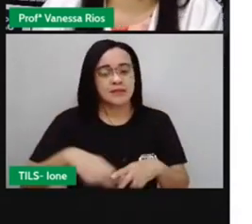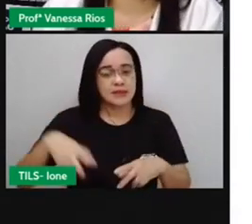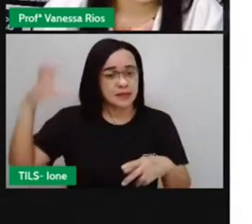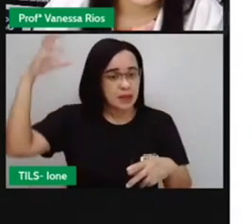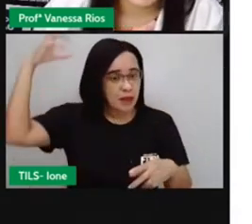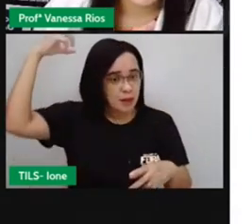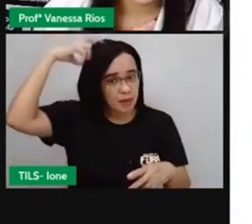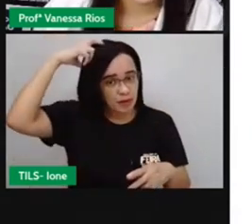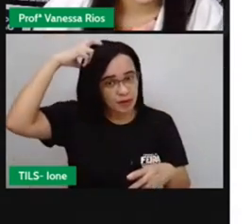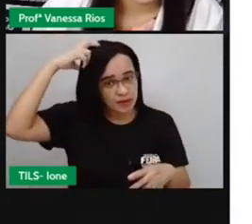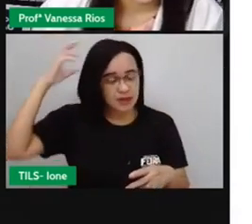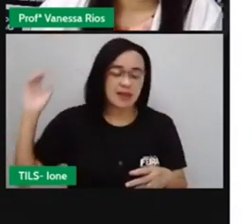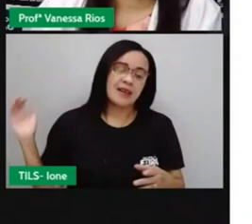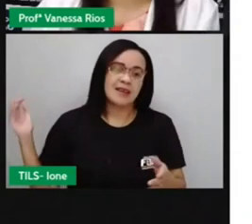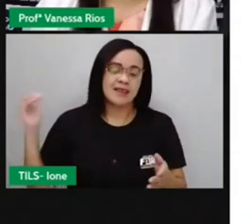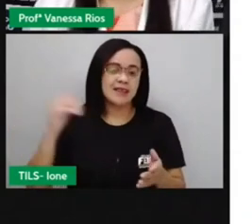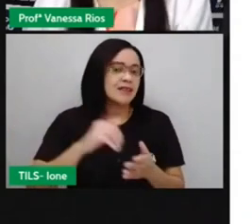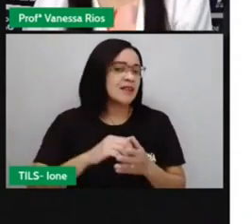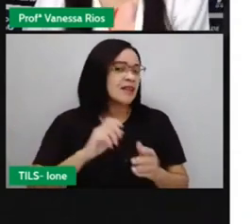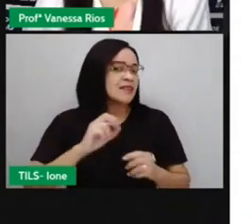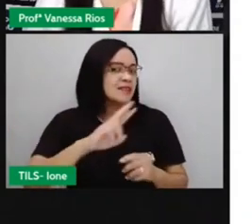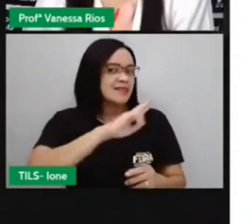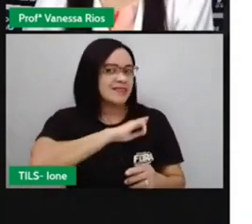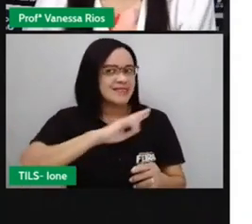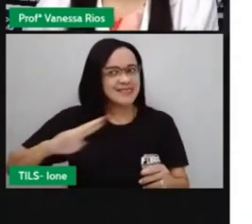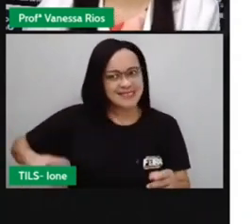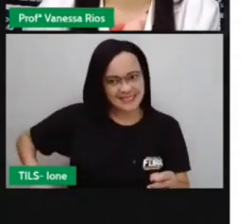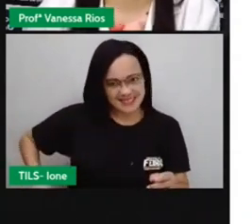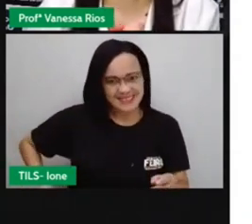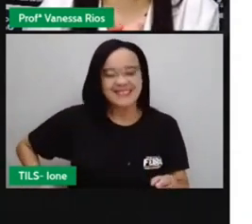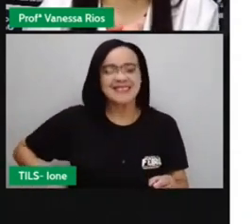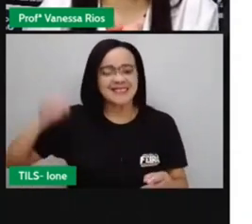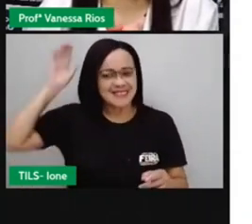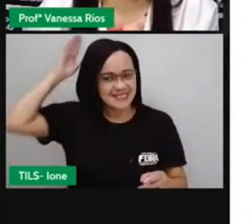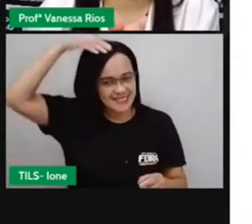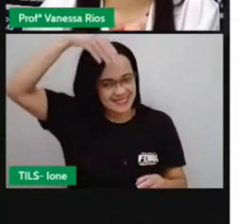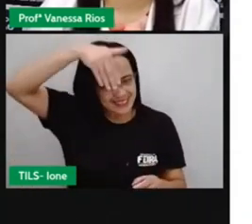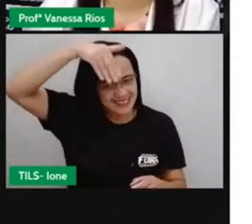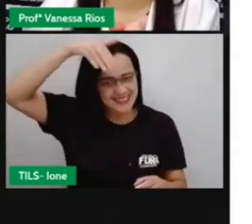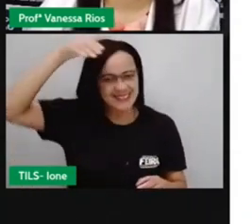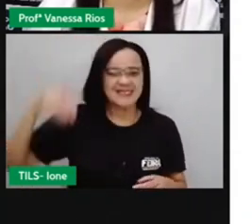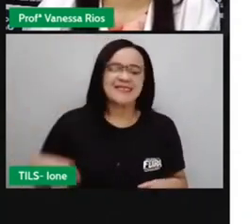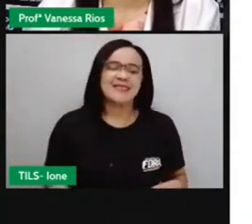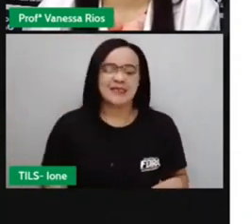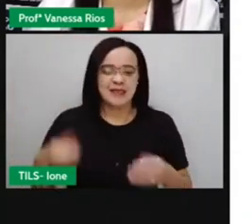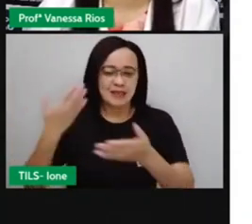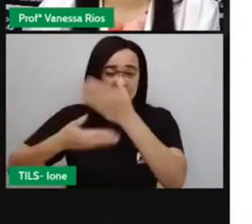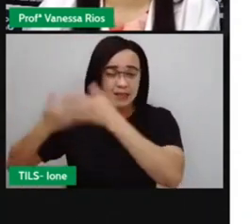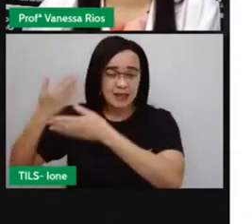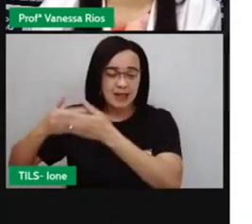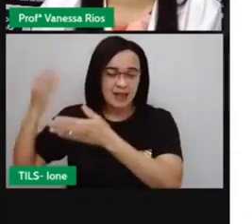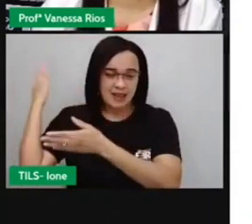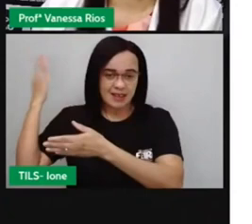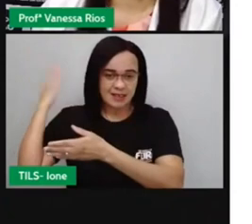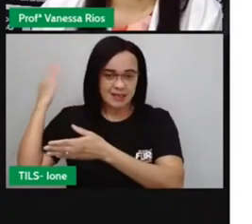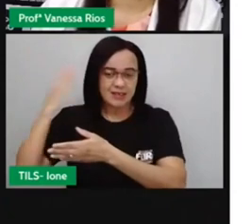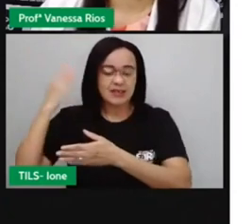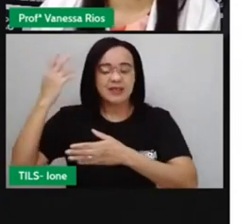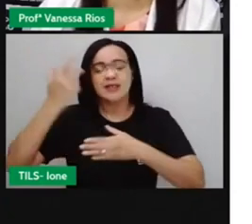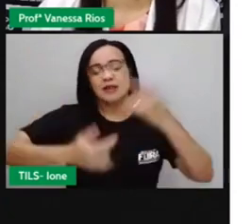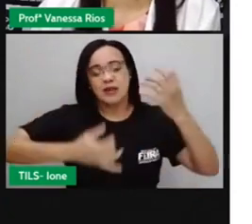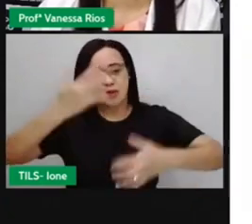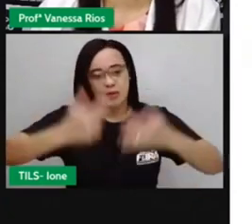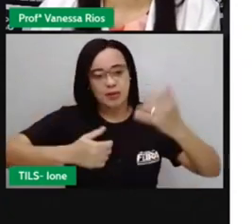república. A Pró já vem falando aí em videoaulas anteriores, né? Algumas informações,